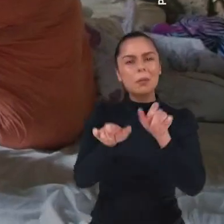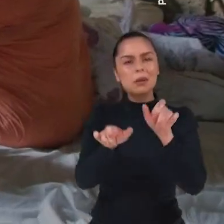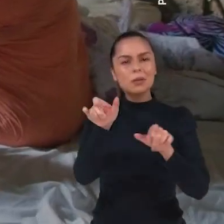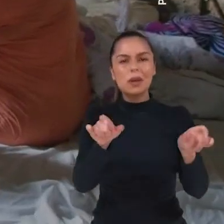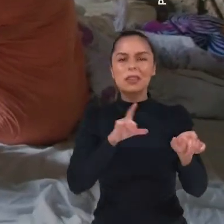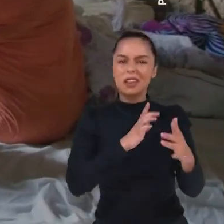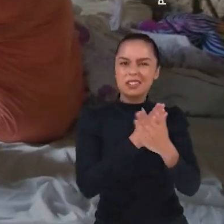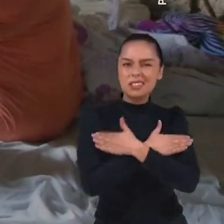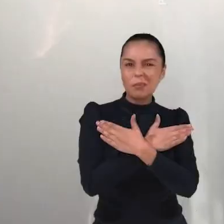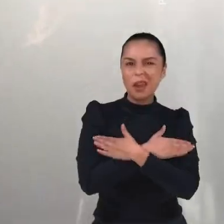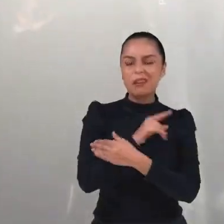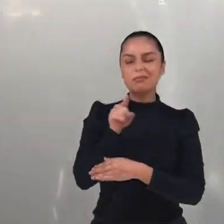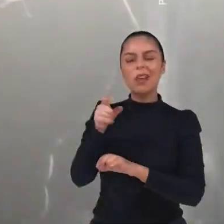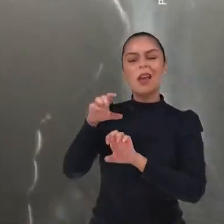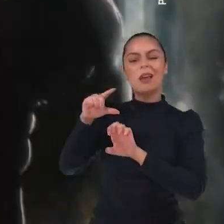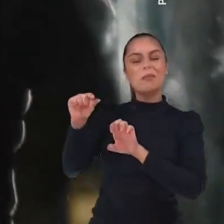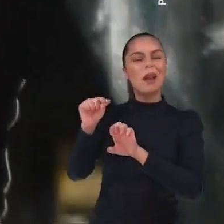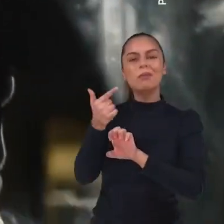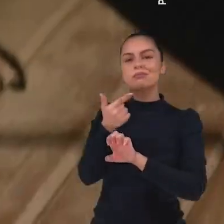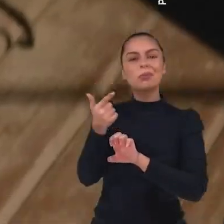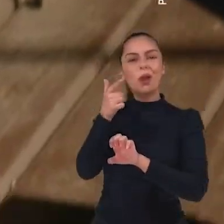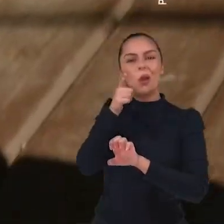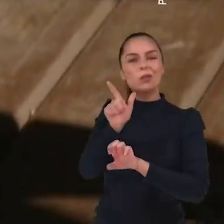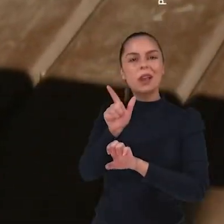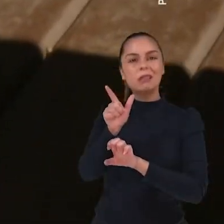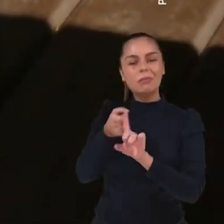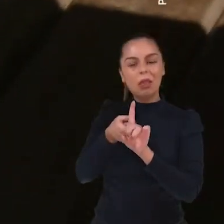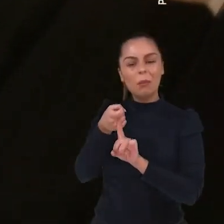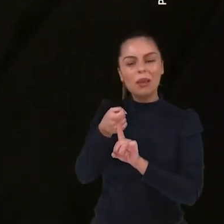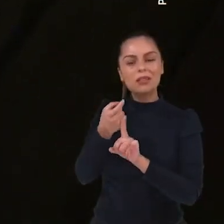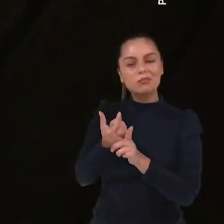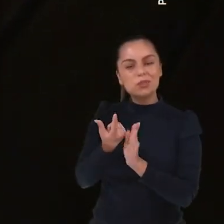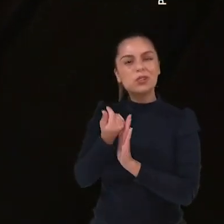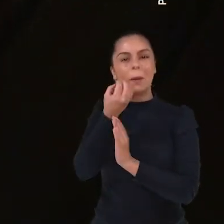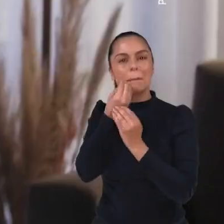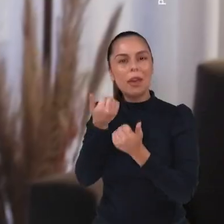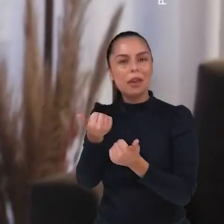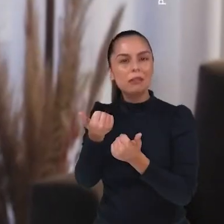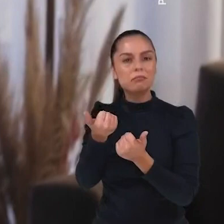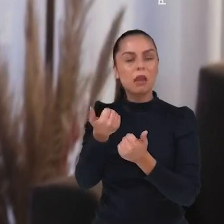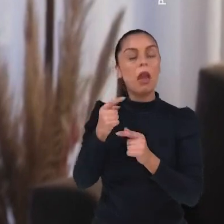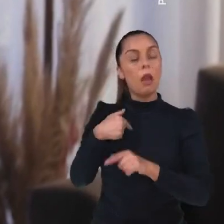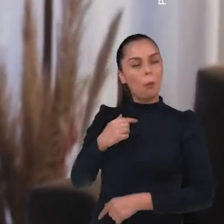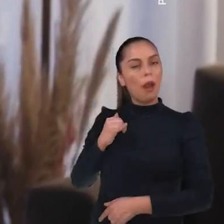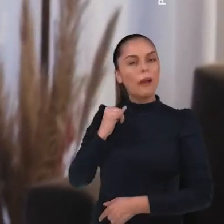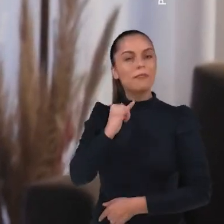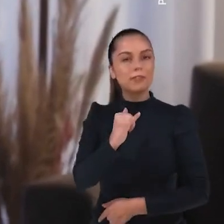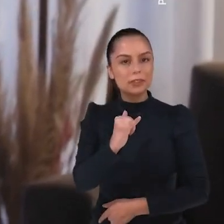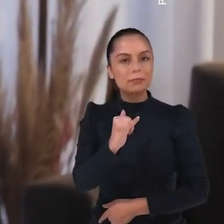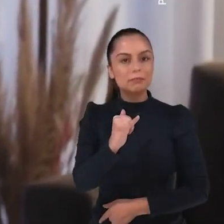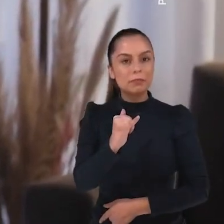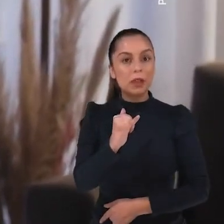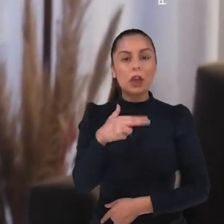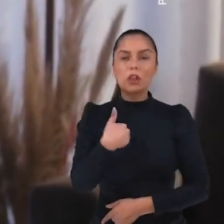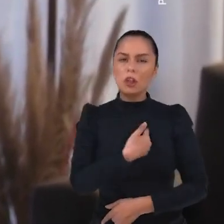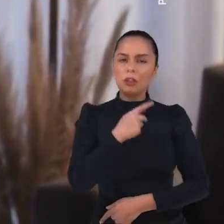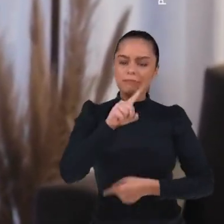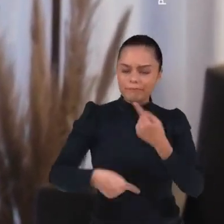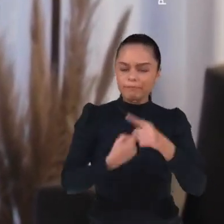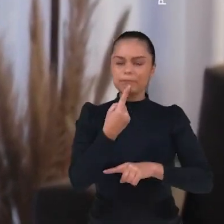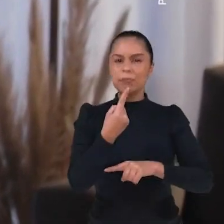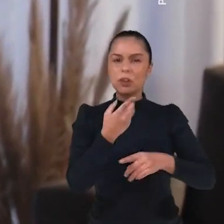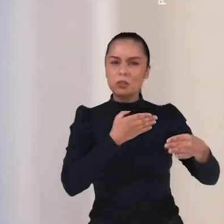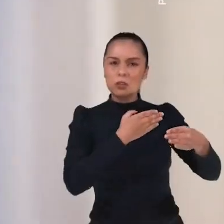desempregado. Ou empresários que não conseguem fechar a conta no final do mês. Mas eu te digo uma coisa. Nós vamos